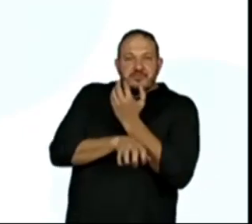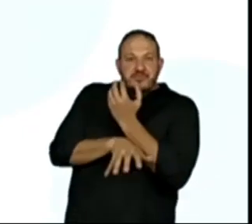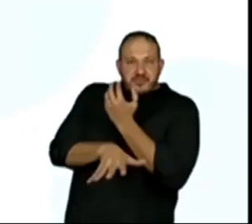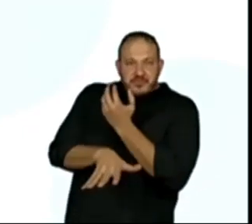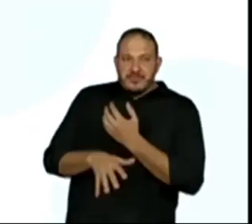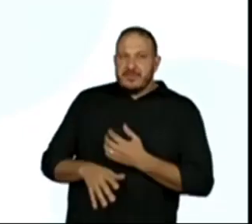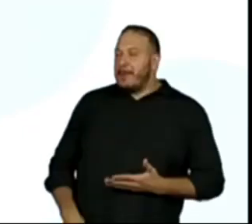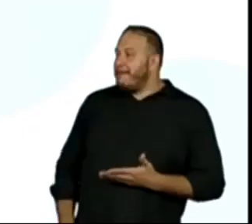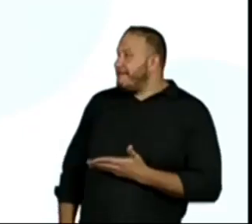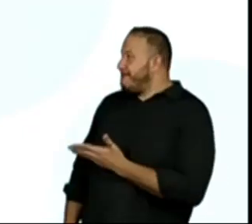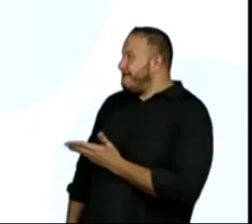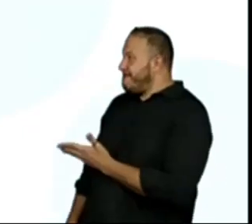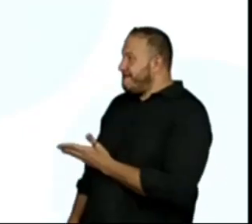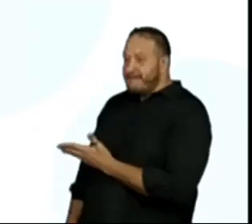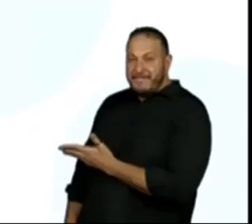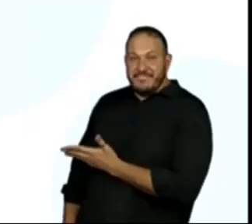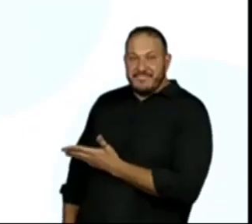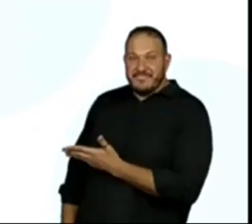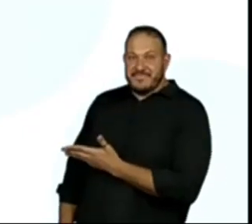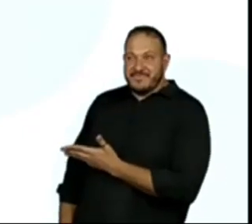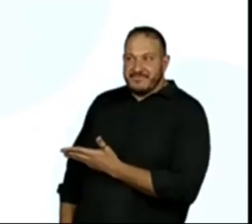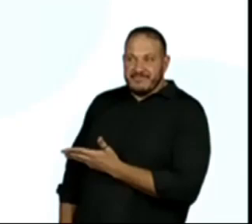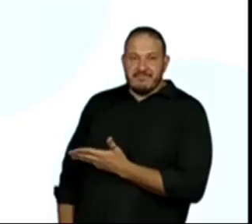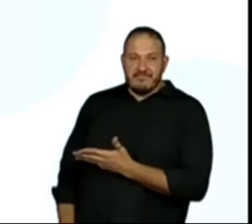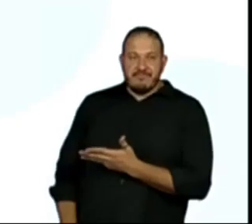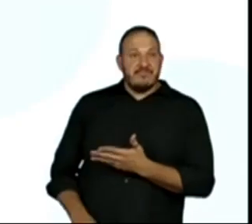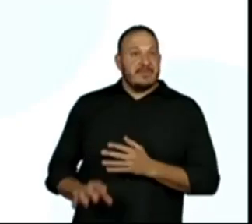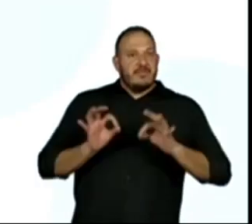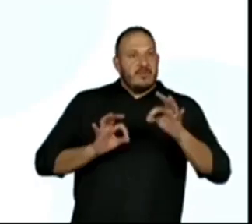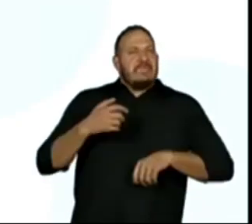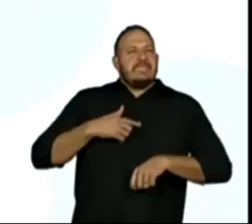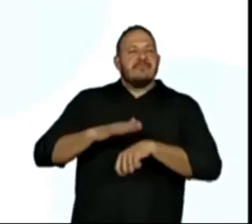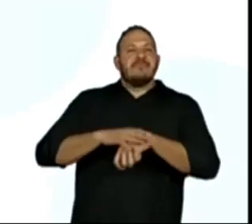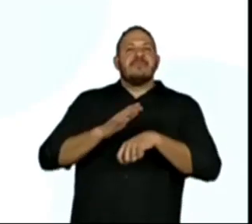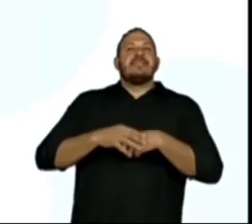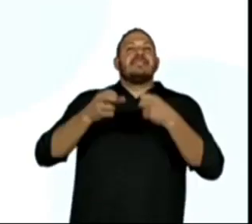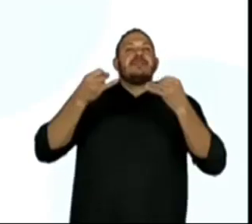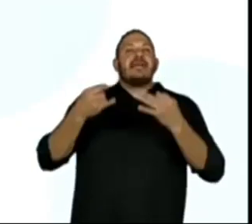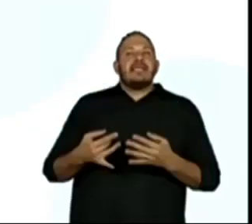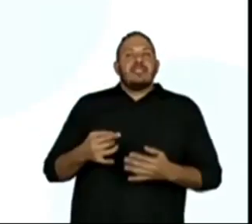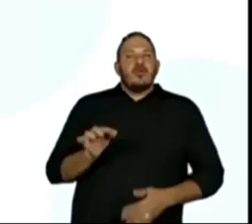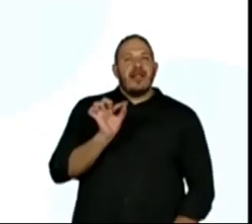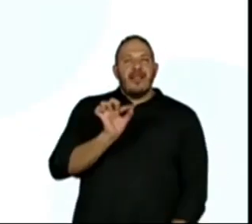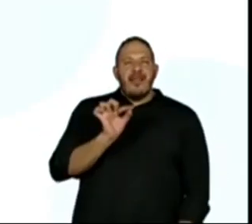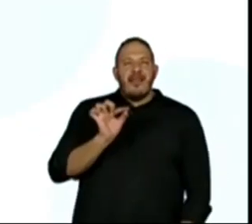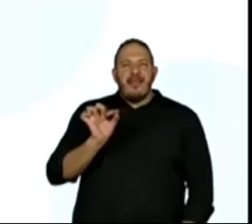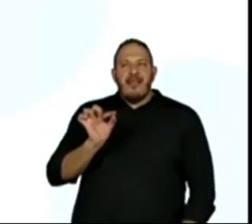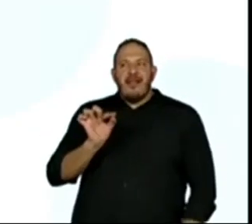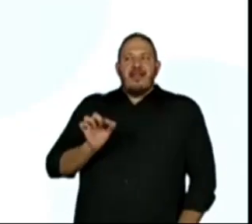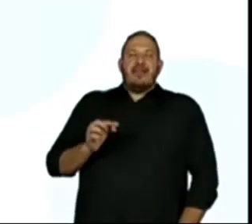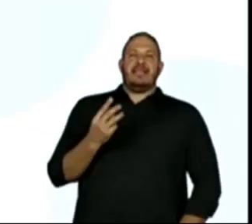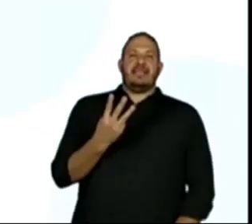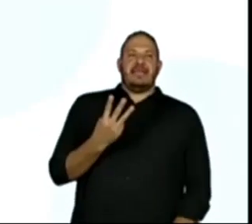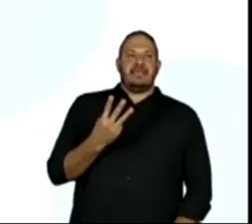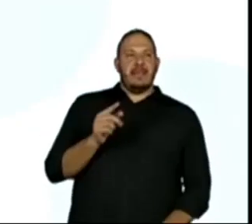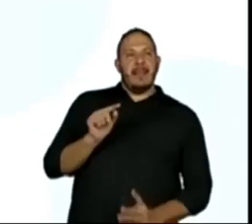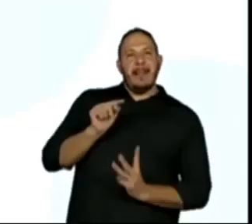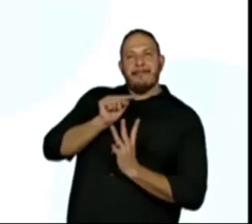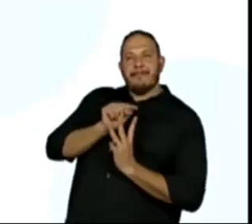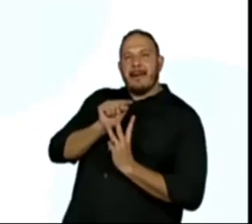deixar só explicação. Essas reticências é porque esse texto